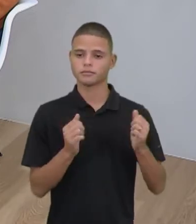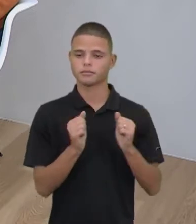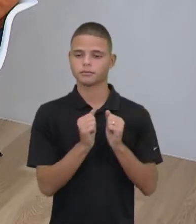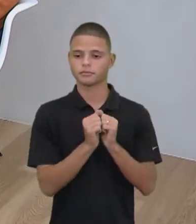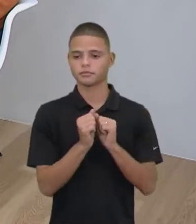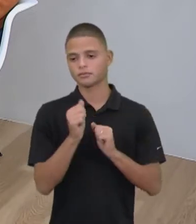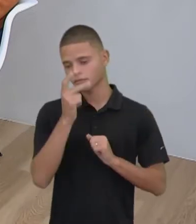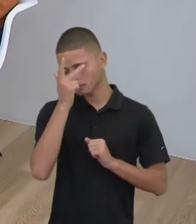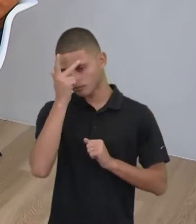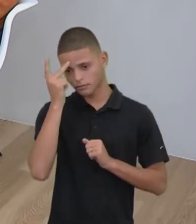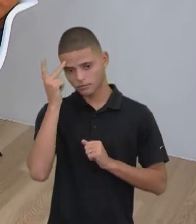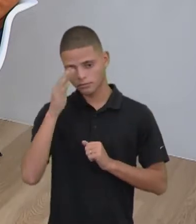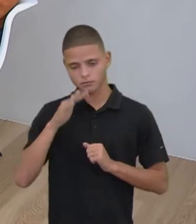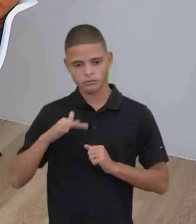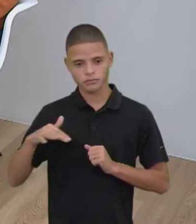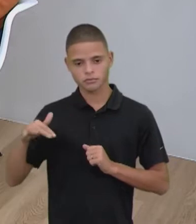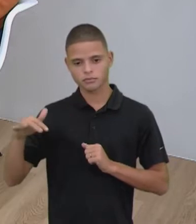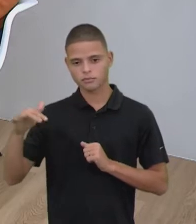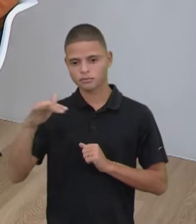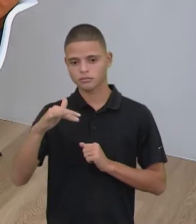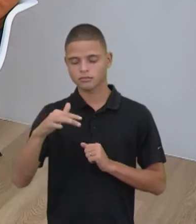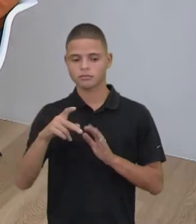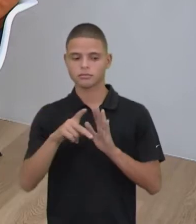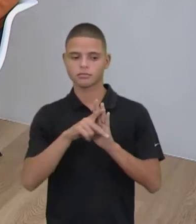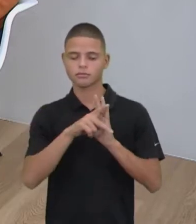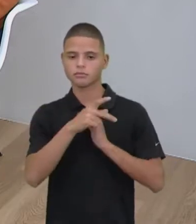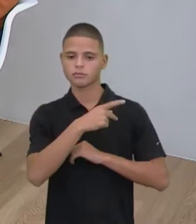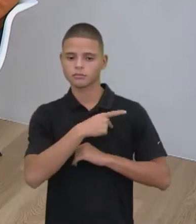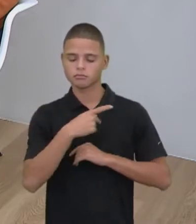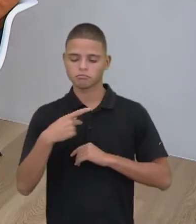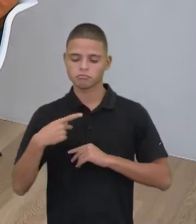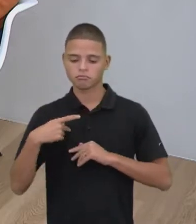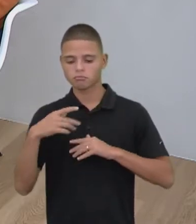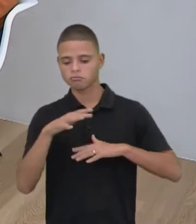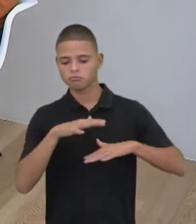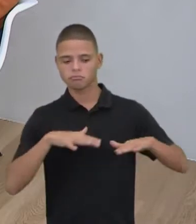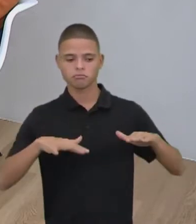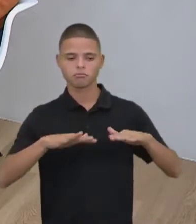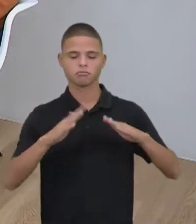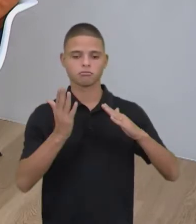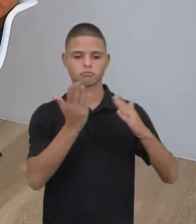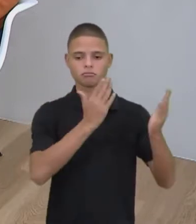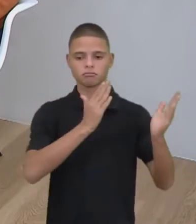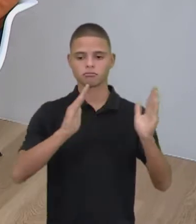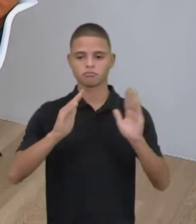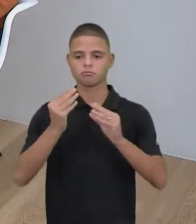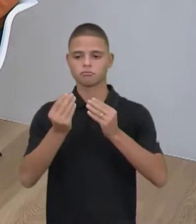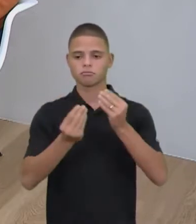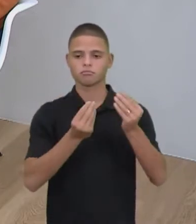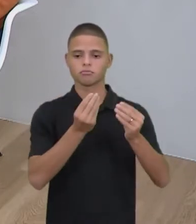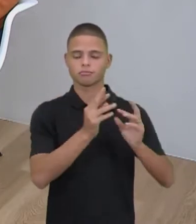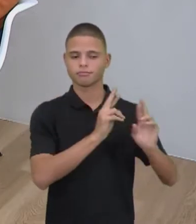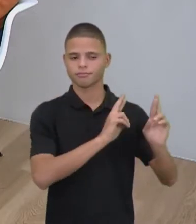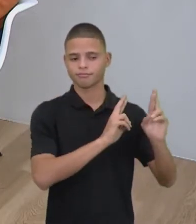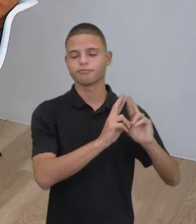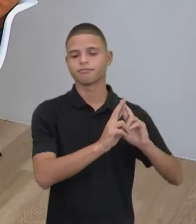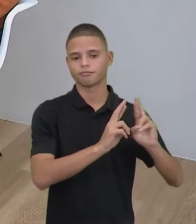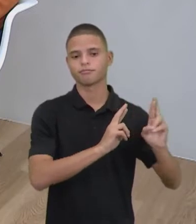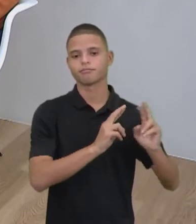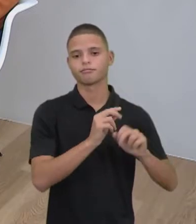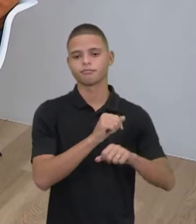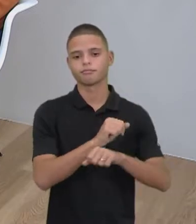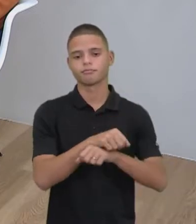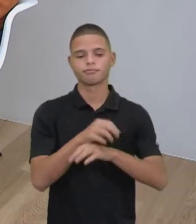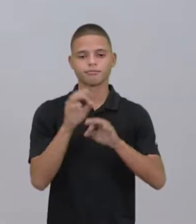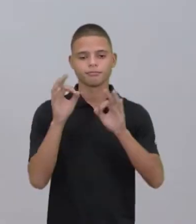sobre, um pouco mais sobre saúde, meio ambiente e como as coisas aí se relacionam, Está tudo interligado. Com